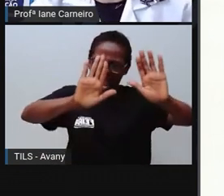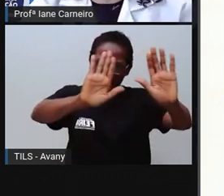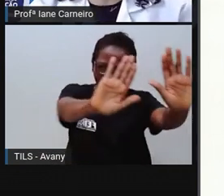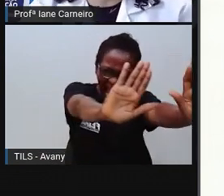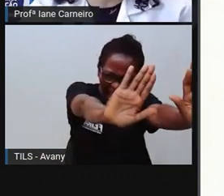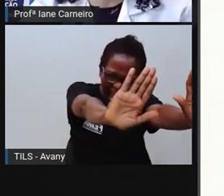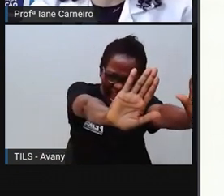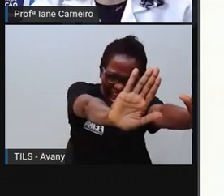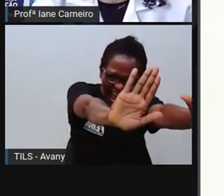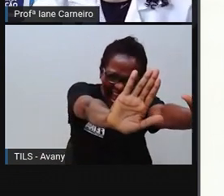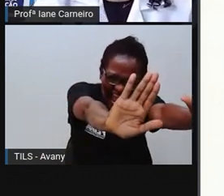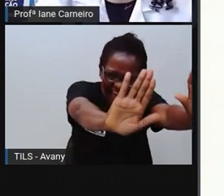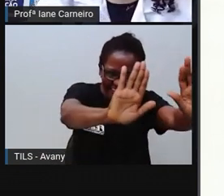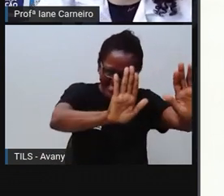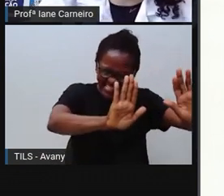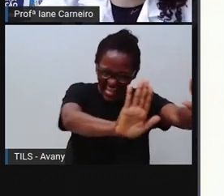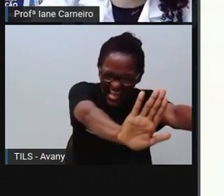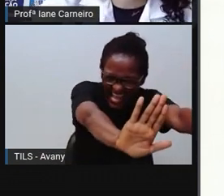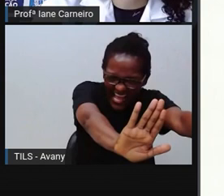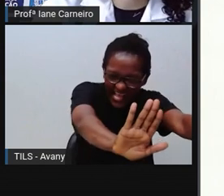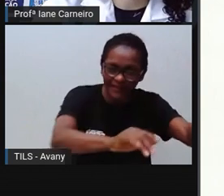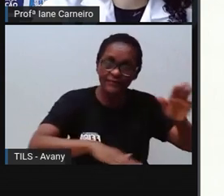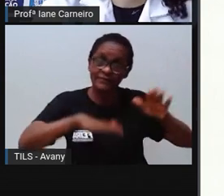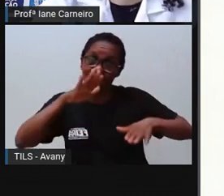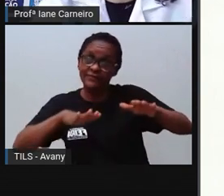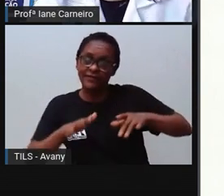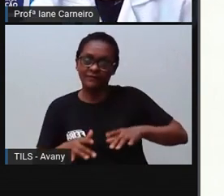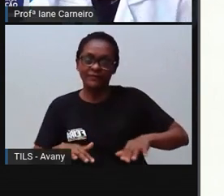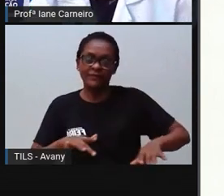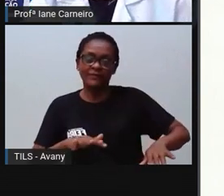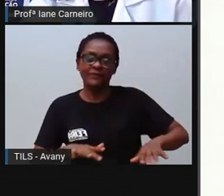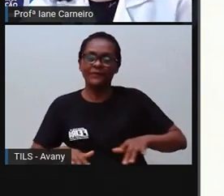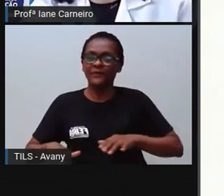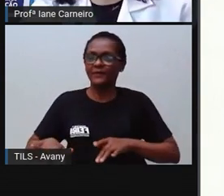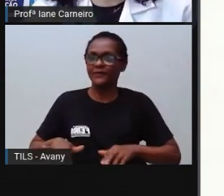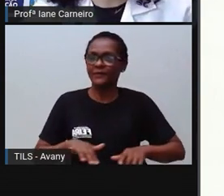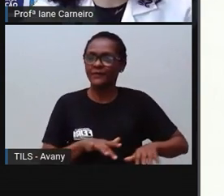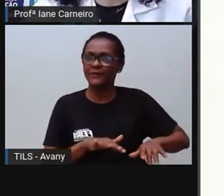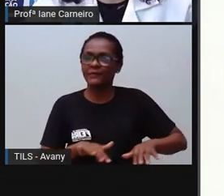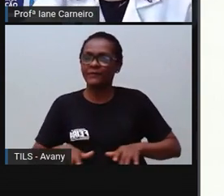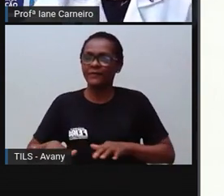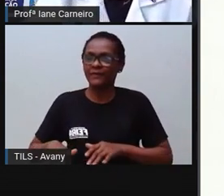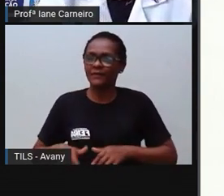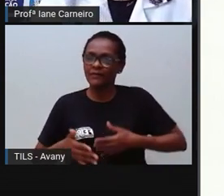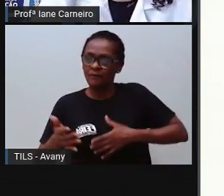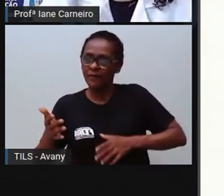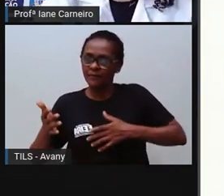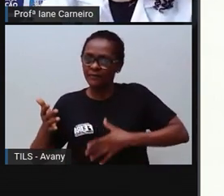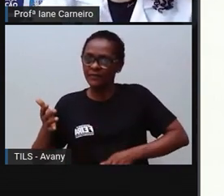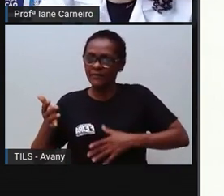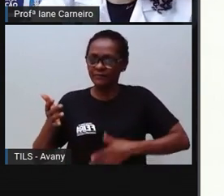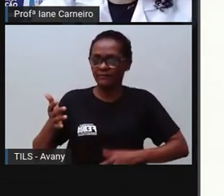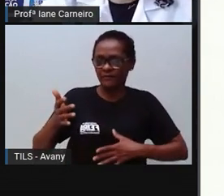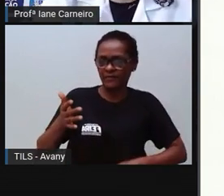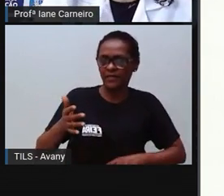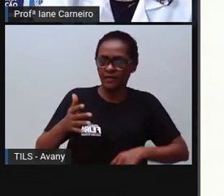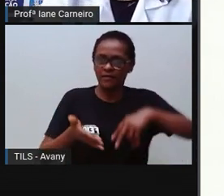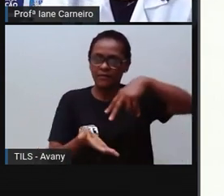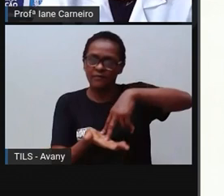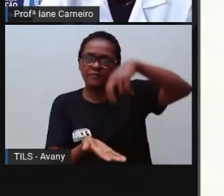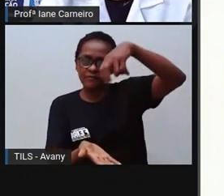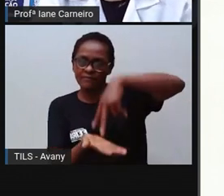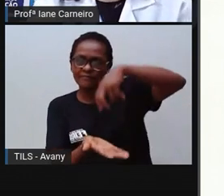contra a parede. Tocar um instrumento. Saltitar. Bater numa almofada.